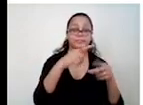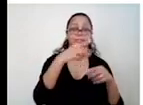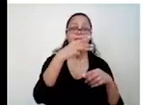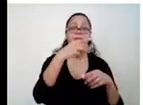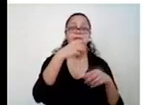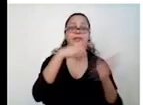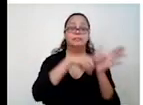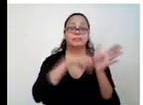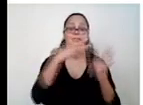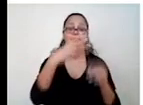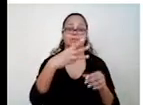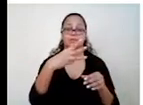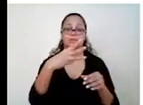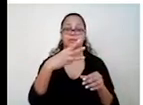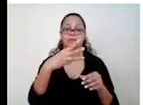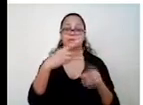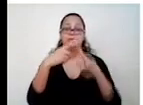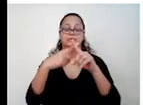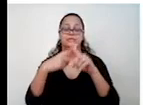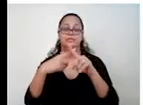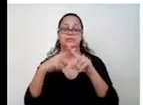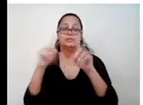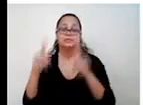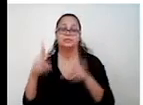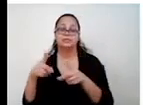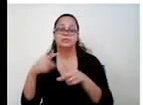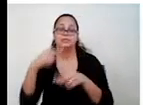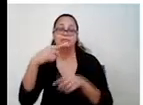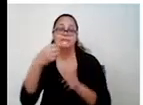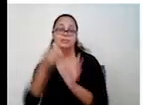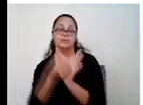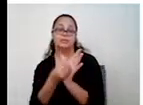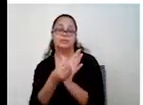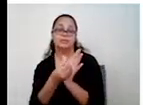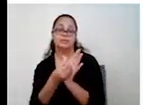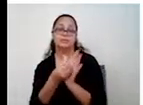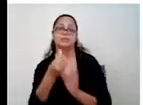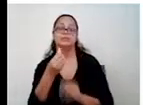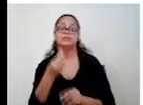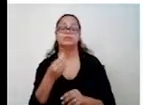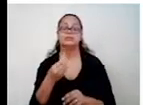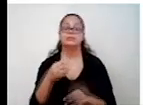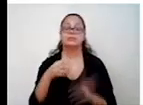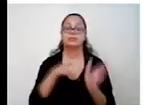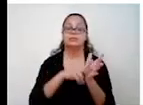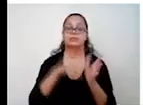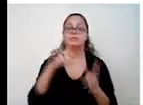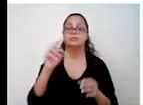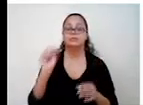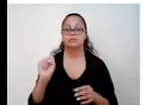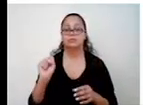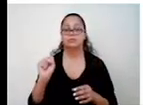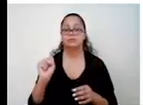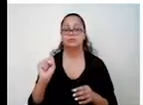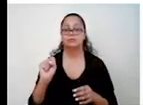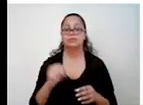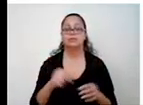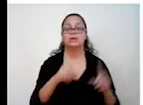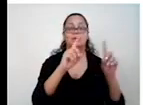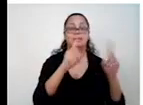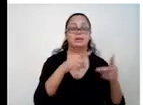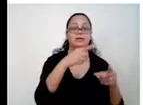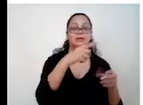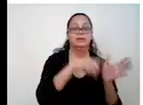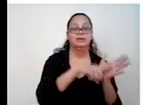6, 18. Confere. Bateu o resultado. E menos 3 com menos 6. Devo 3.